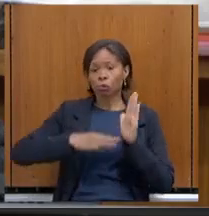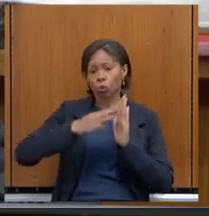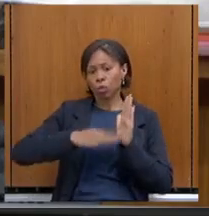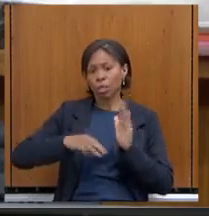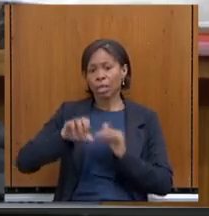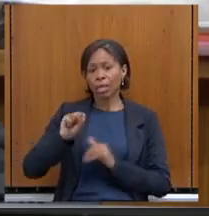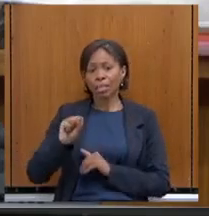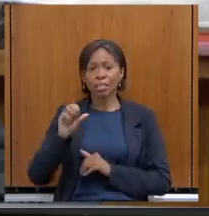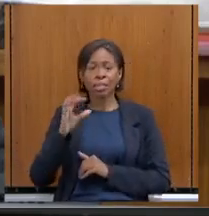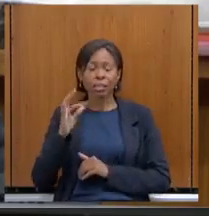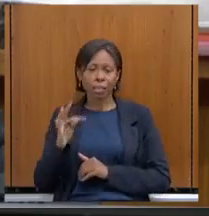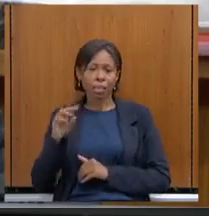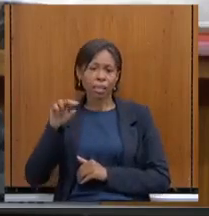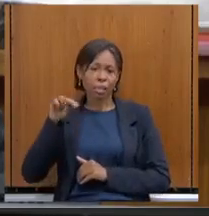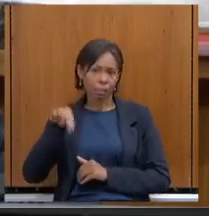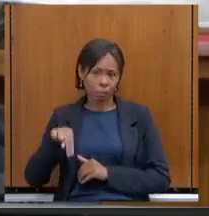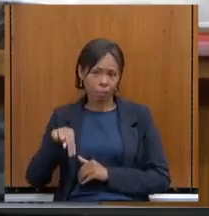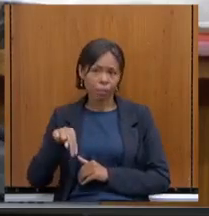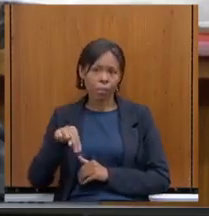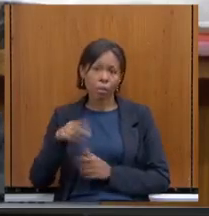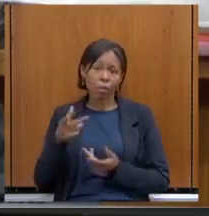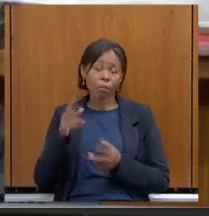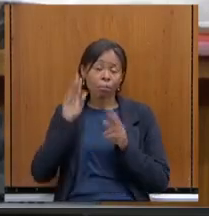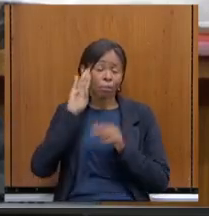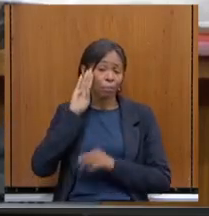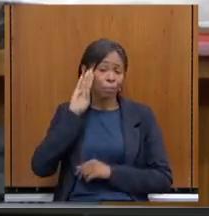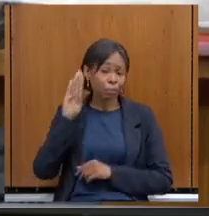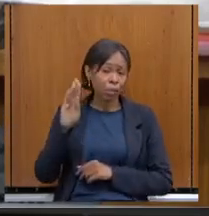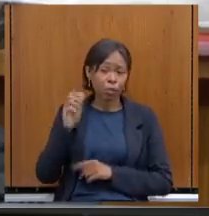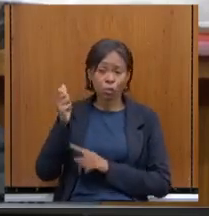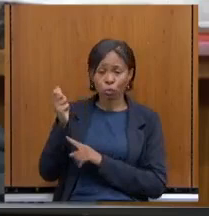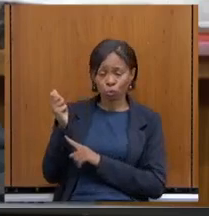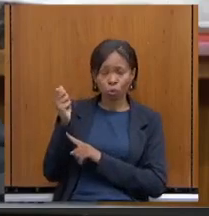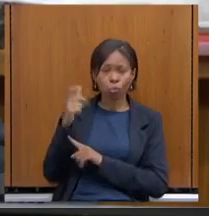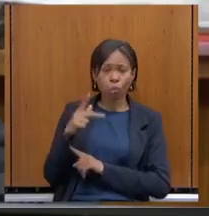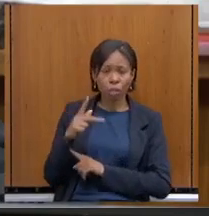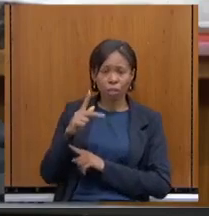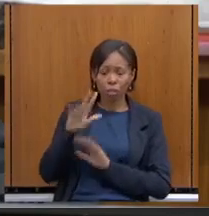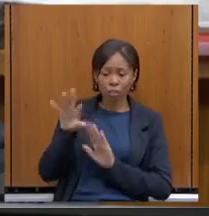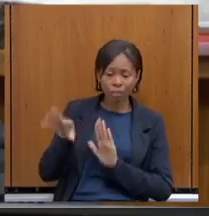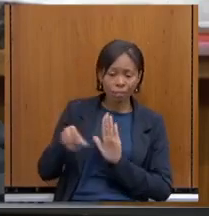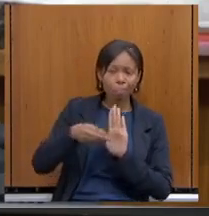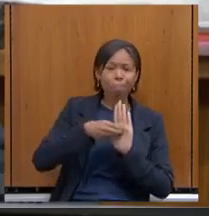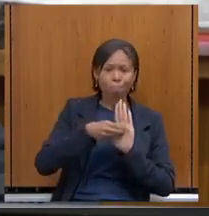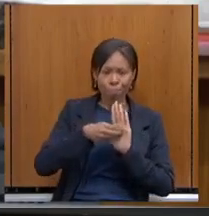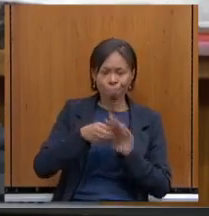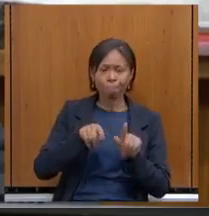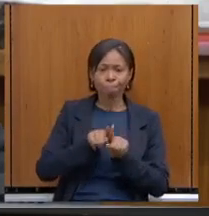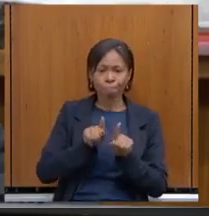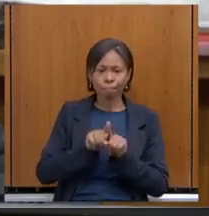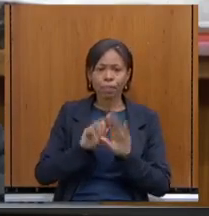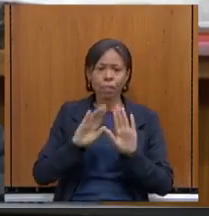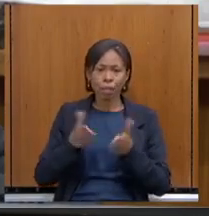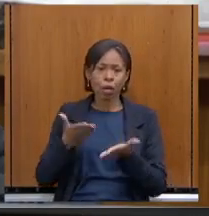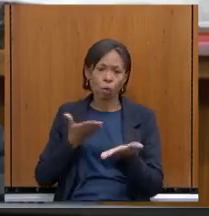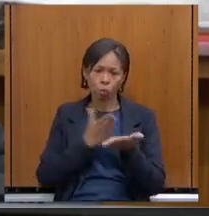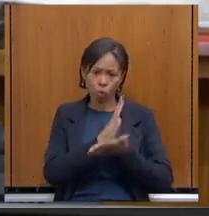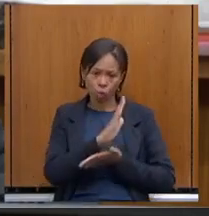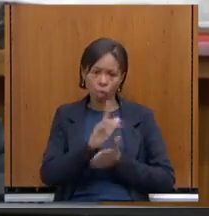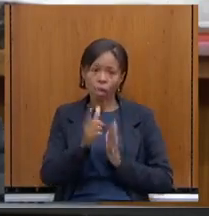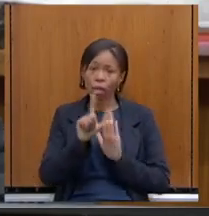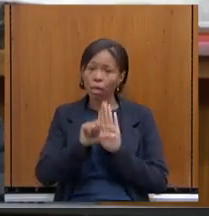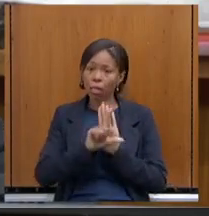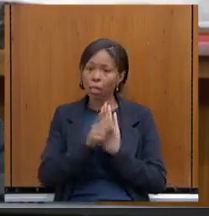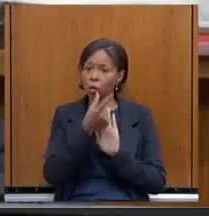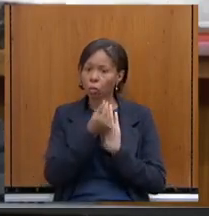especificamente com relação a essa questão dos aposentados serem incluídos. Insisto, ela foi aprovada na lei orçamentária